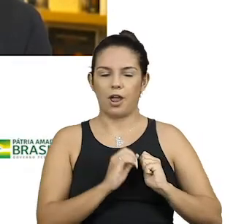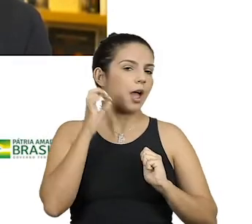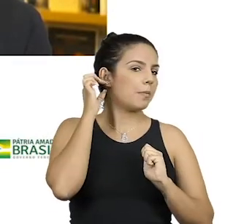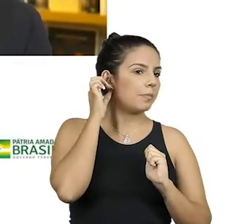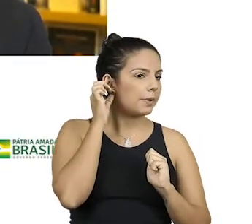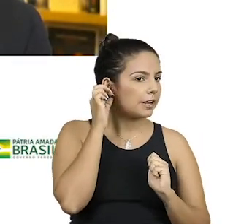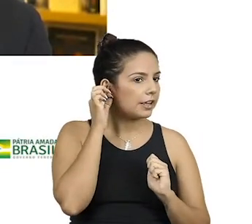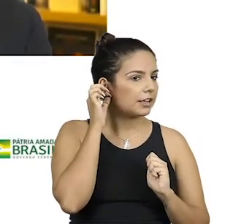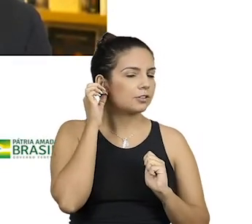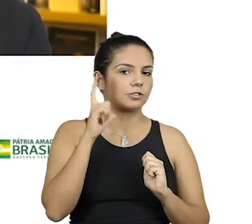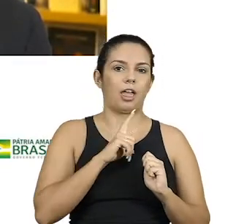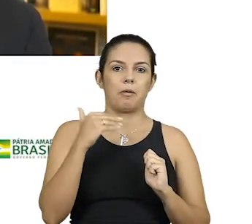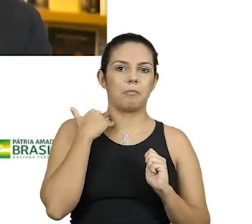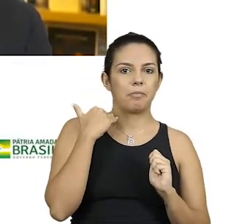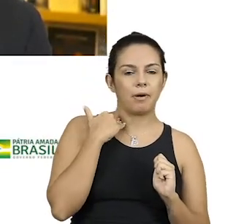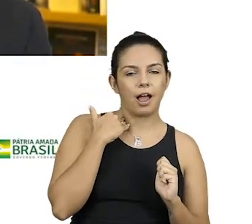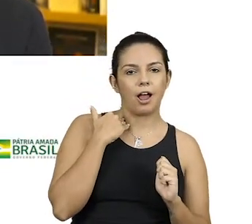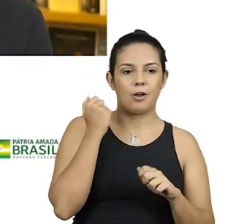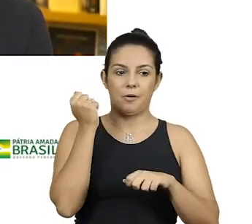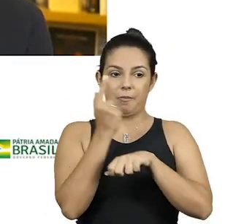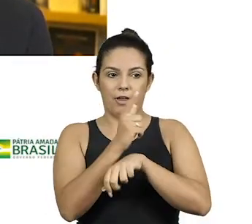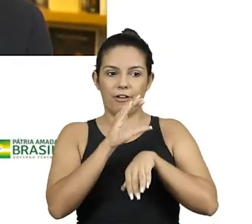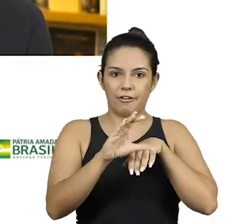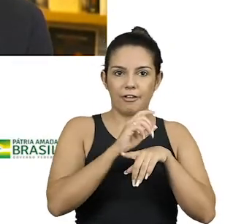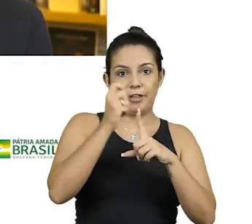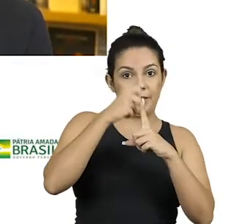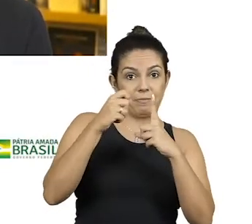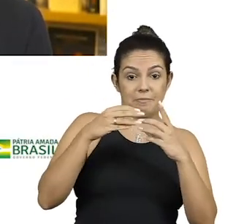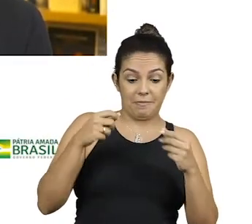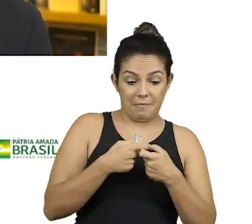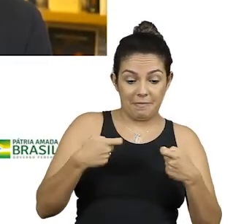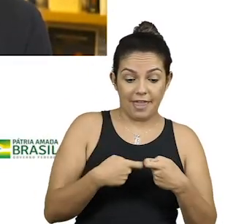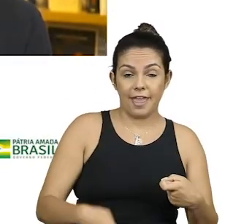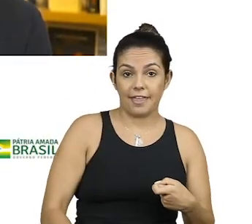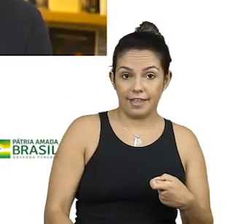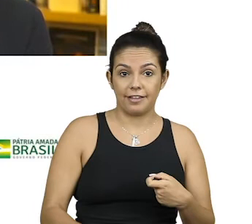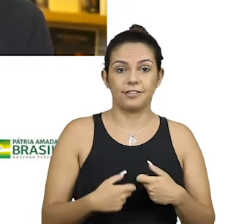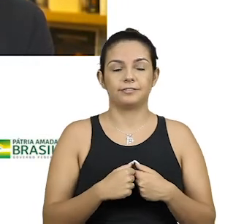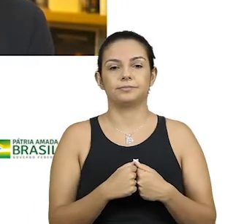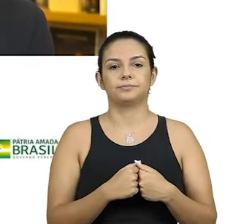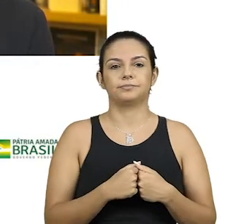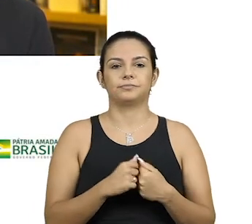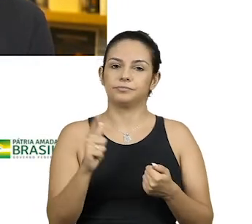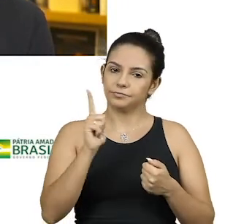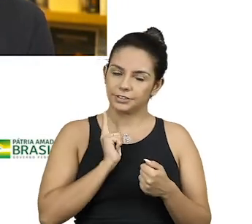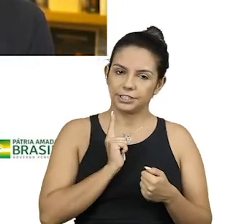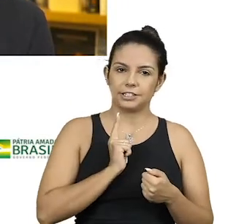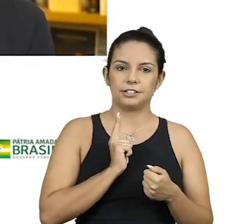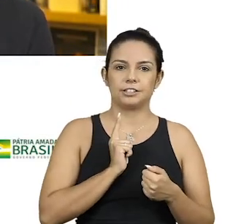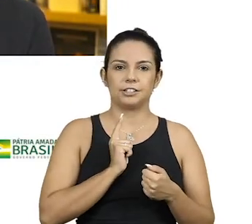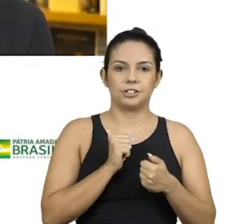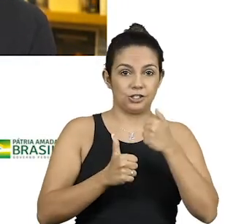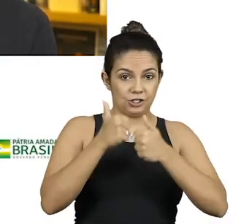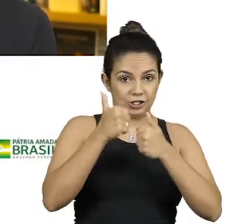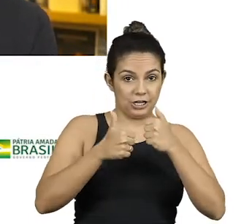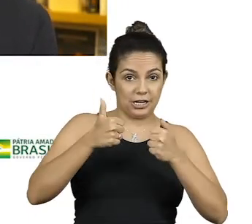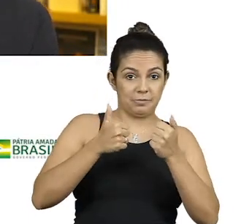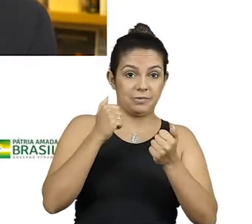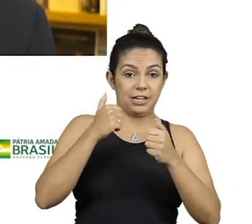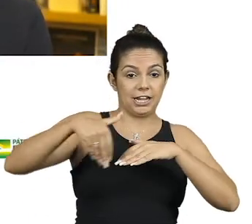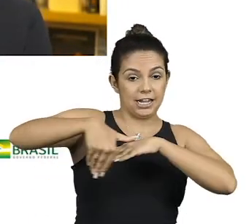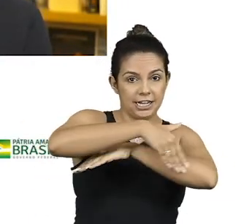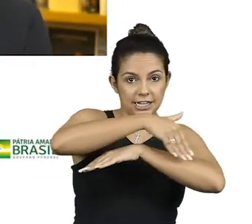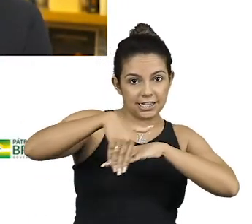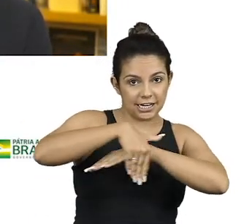brincos, conta bancária, investimentos, meias de seda, ligas. Vai ter time, endereço para os